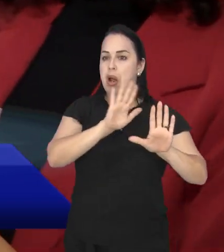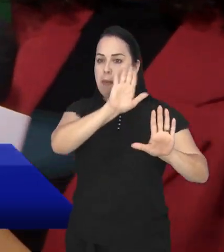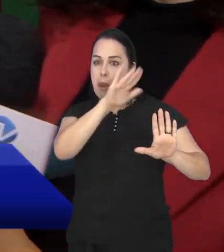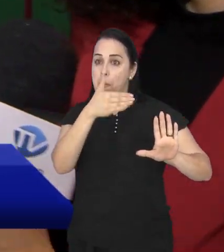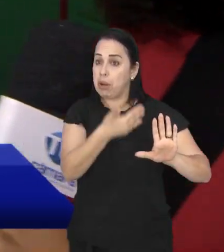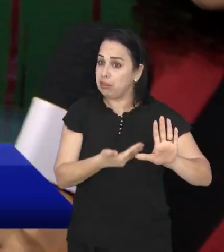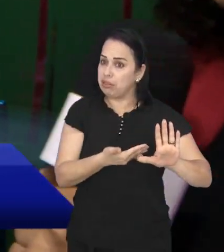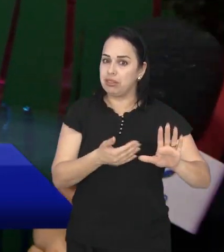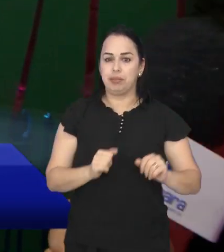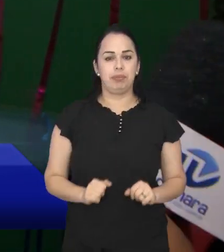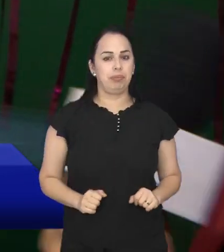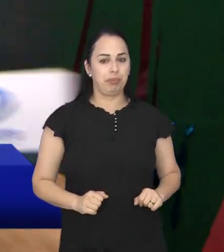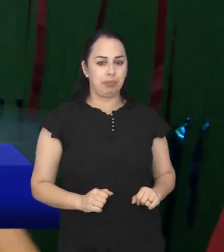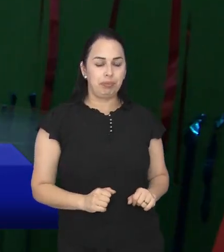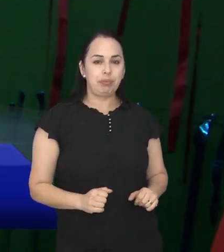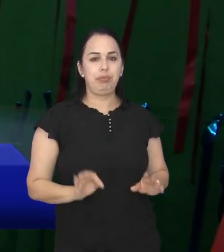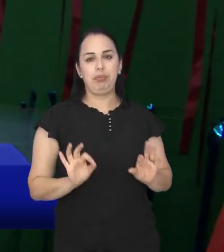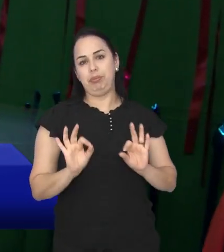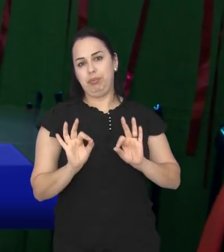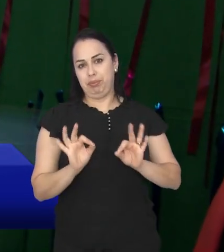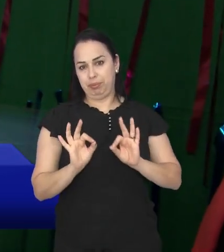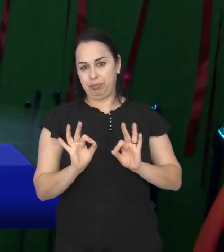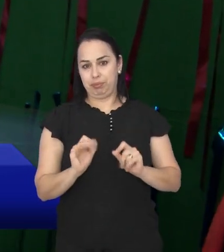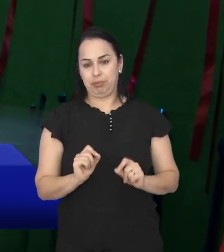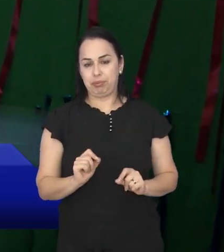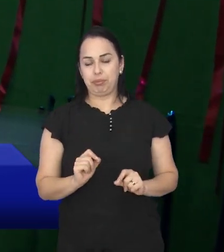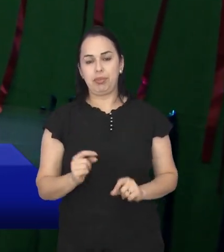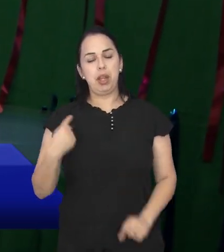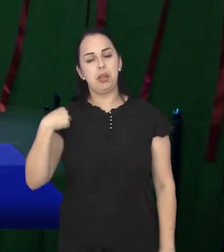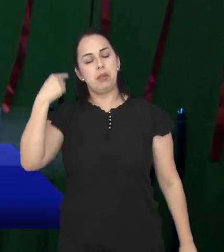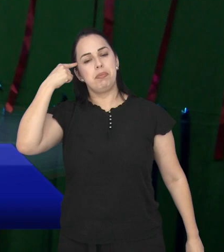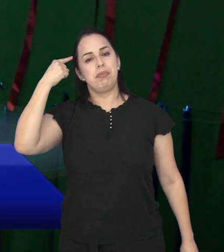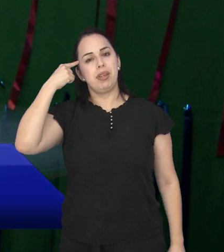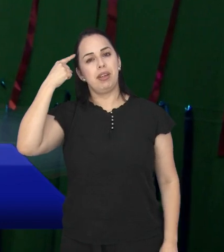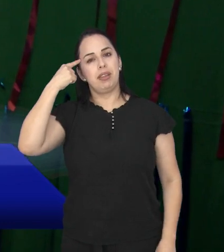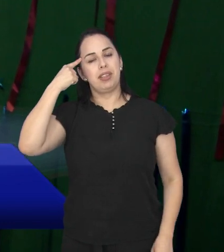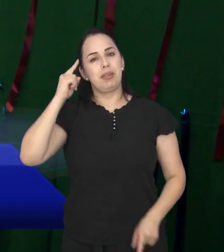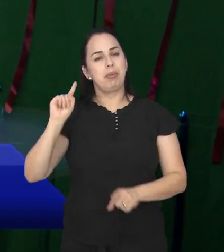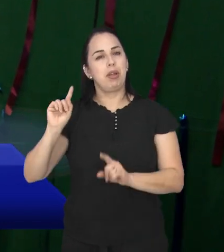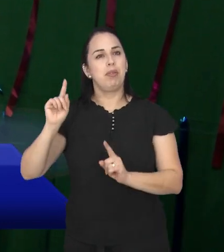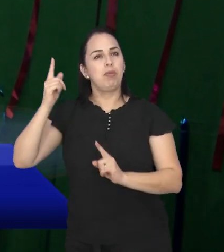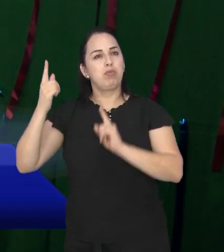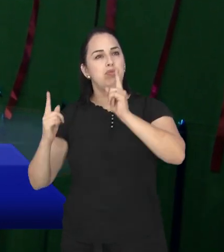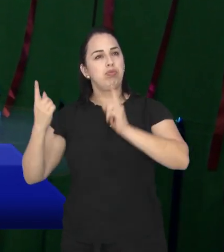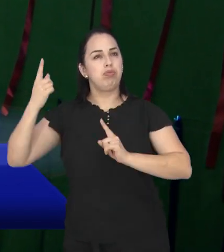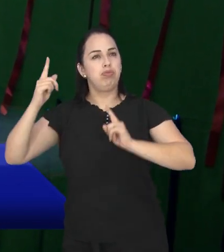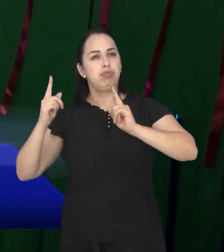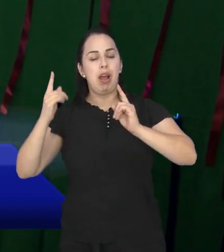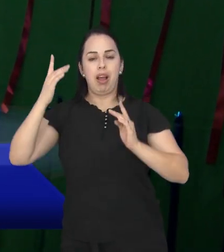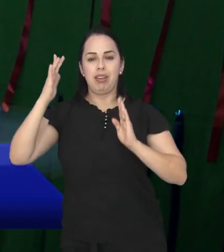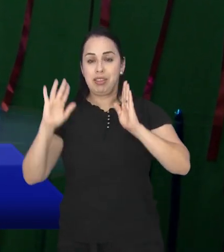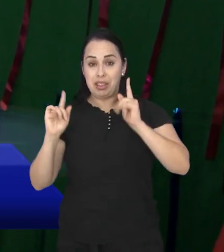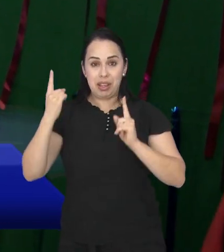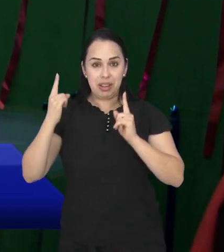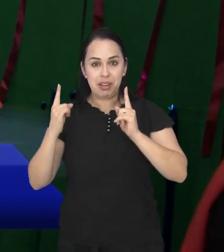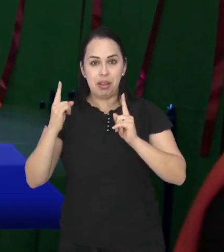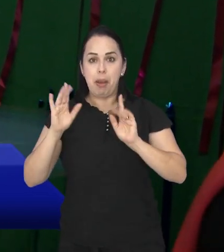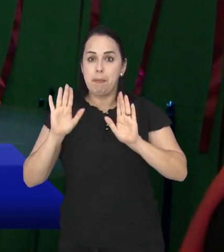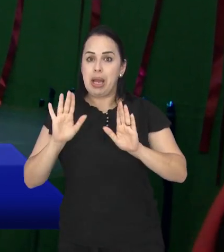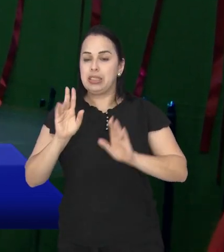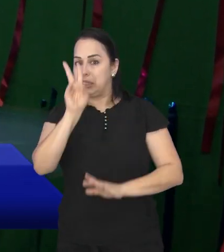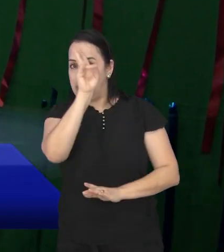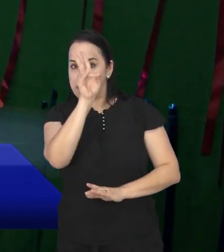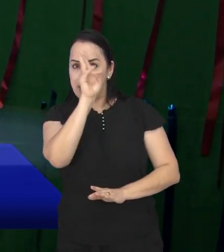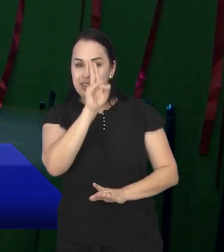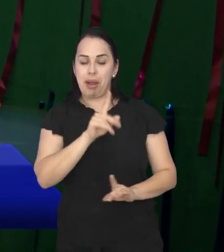a esse bloco de rua, o Pirô-Piracuara? É, nós pensamos em fazer o carnaval e nada melhor